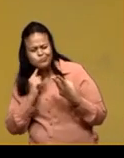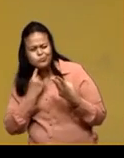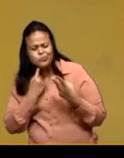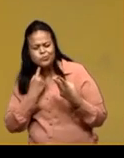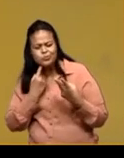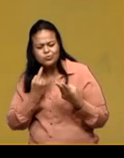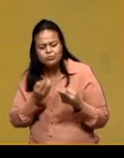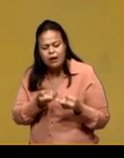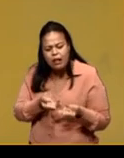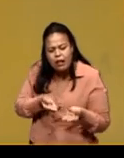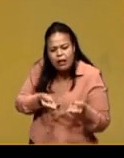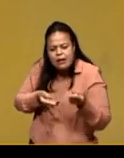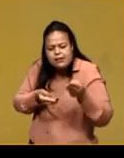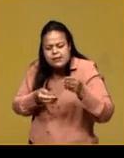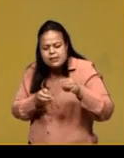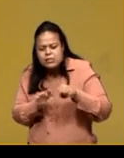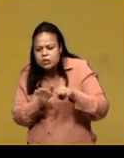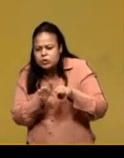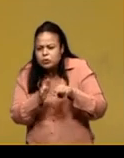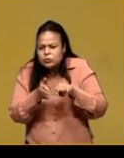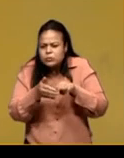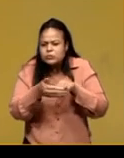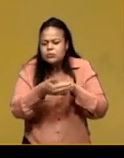manchas.